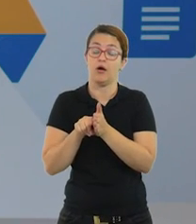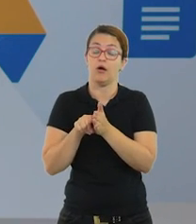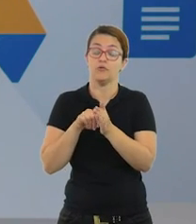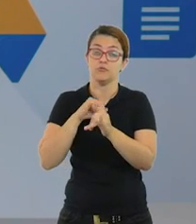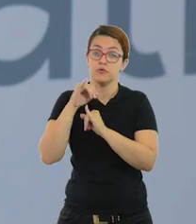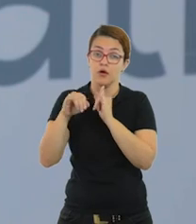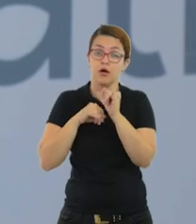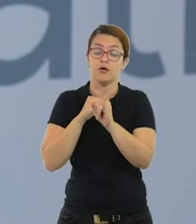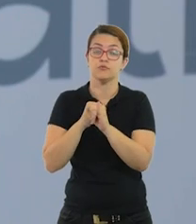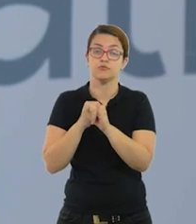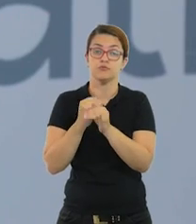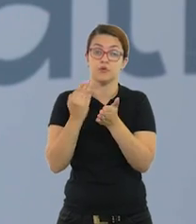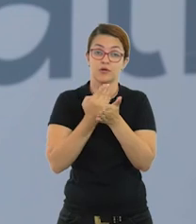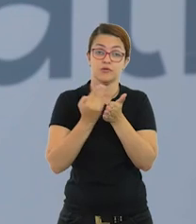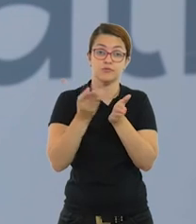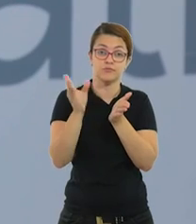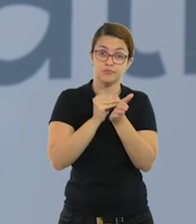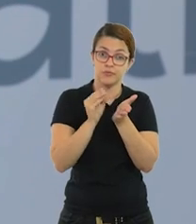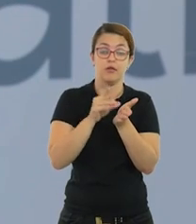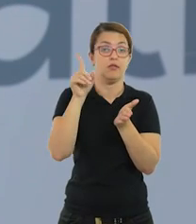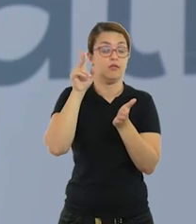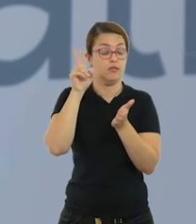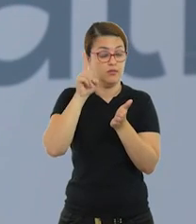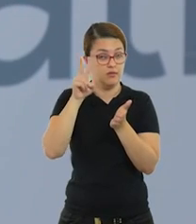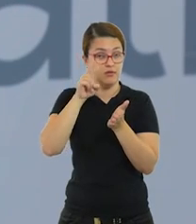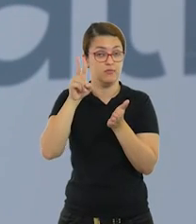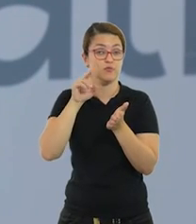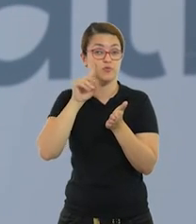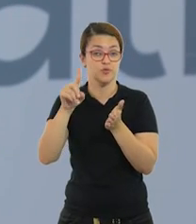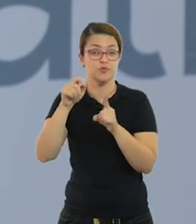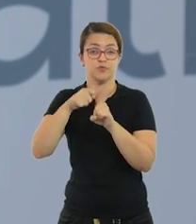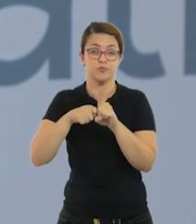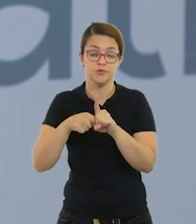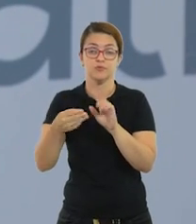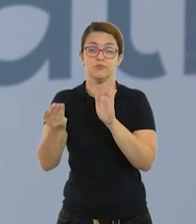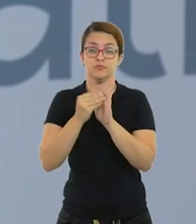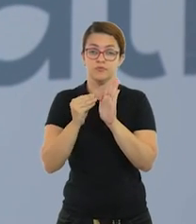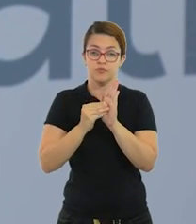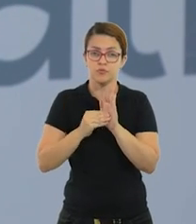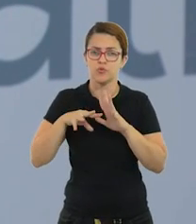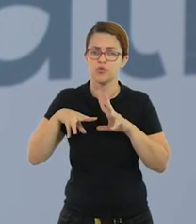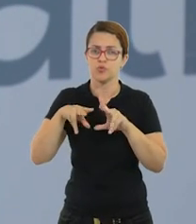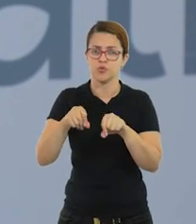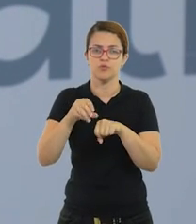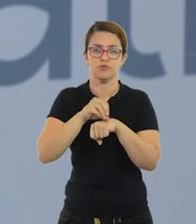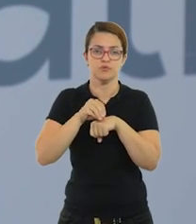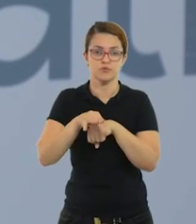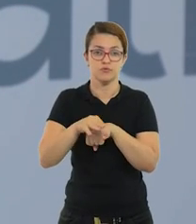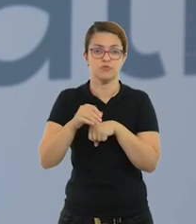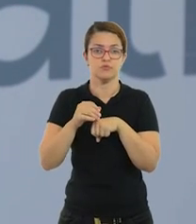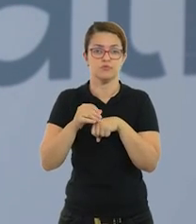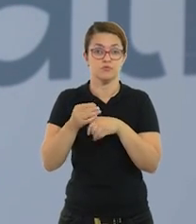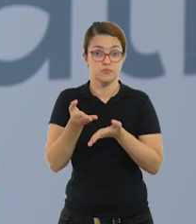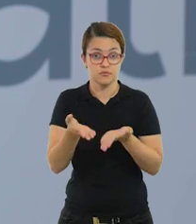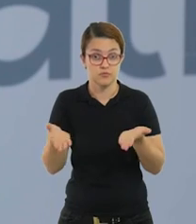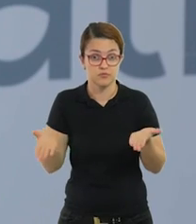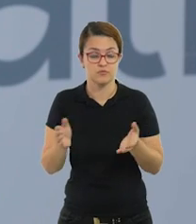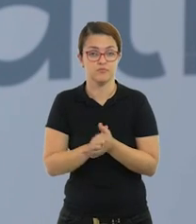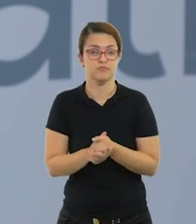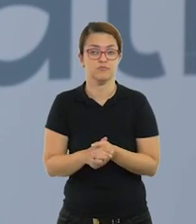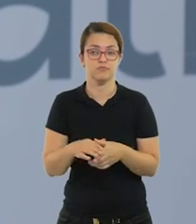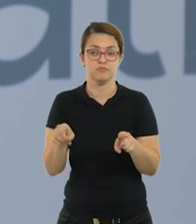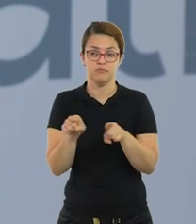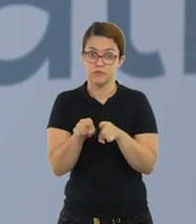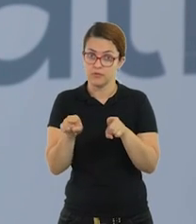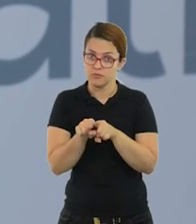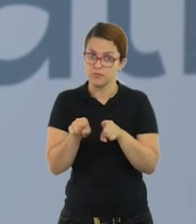caderno. E não esqueçam de colocar a data também. Todas essas sugestões que eu trouxe hoje, servem